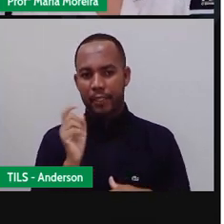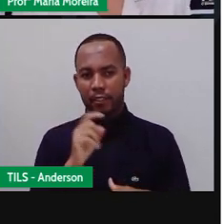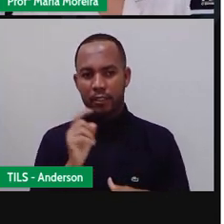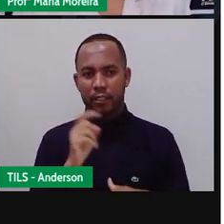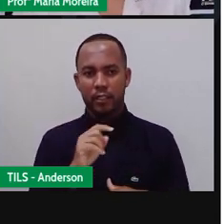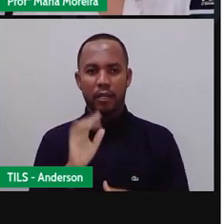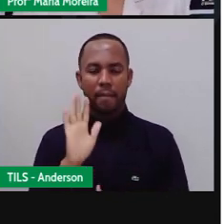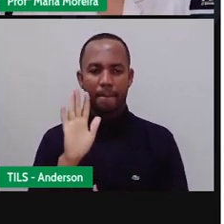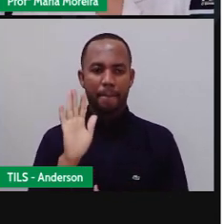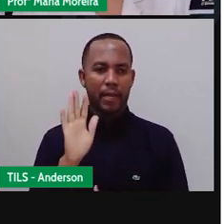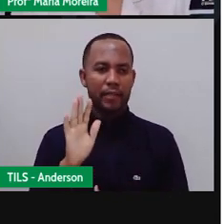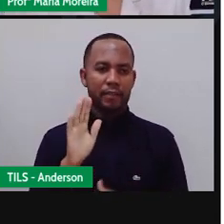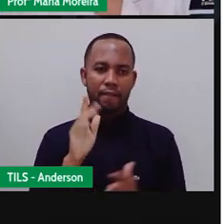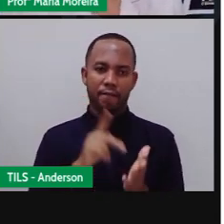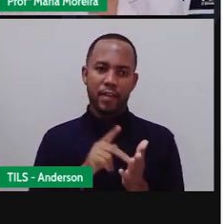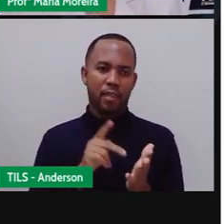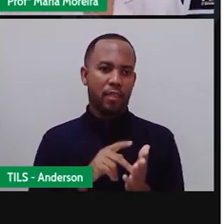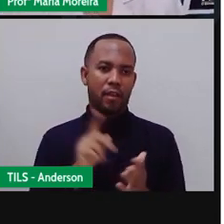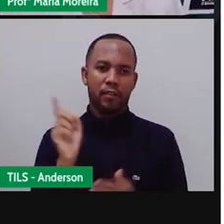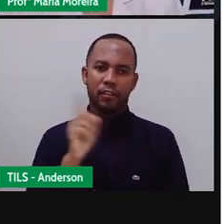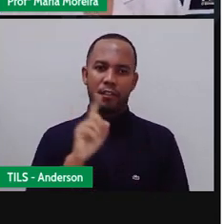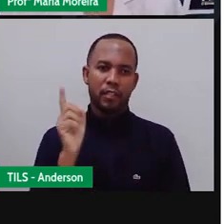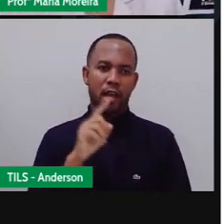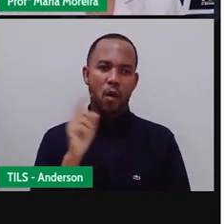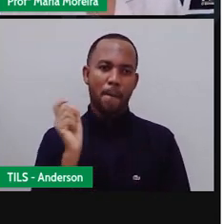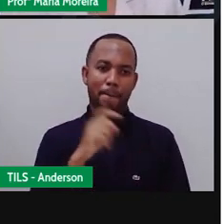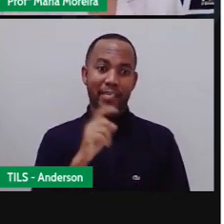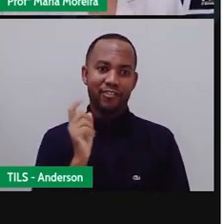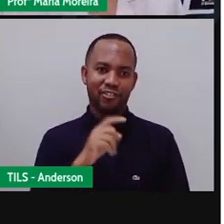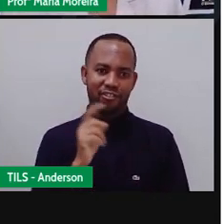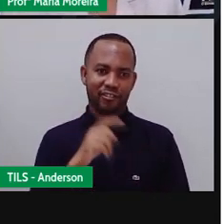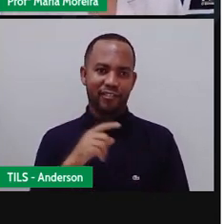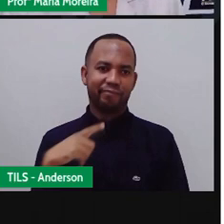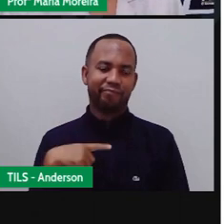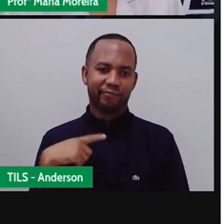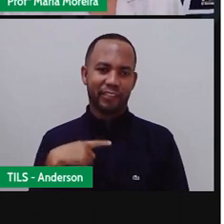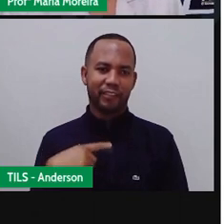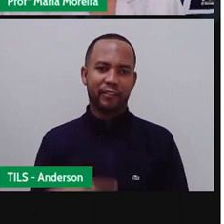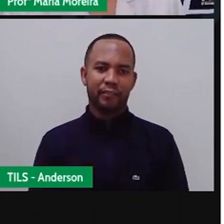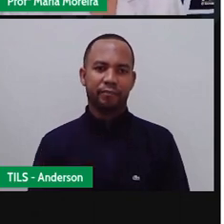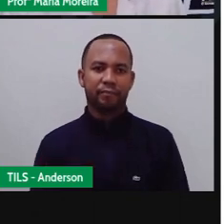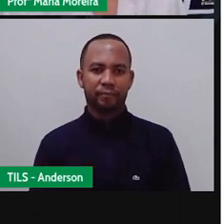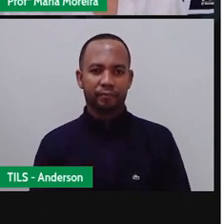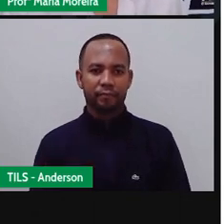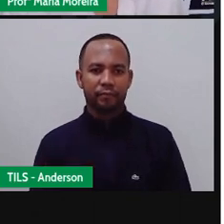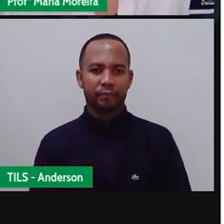mas são inverdades, são fake news, mentiras, certo?